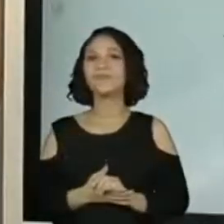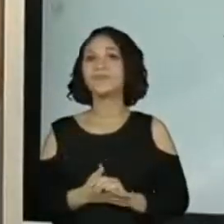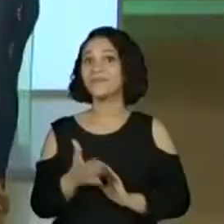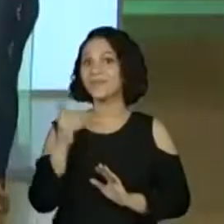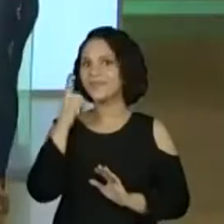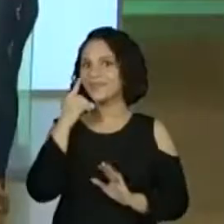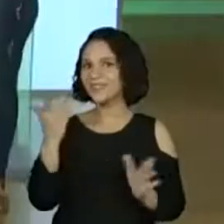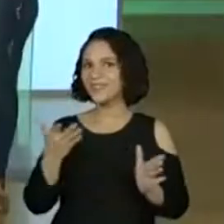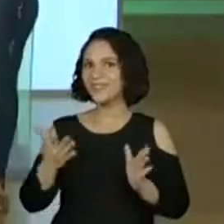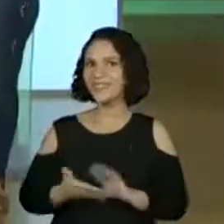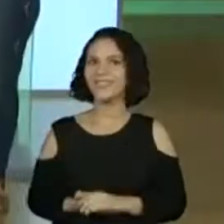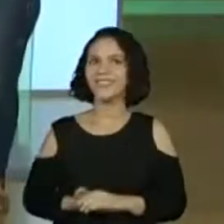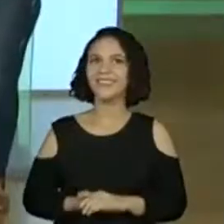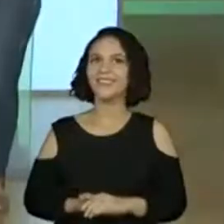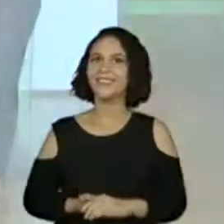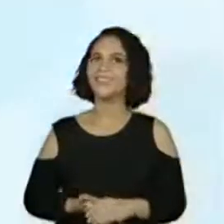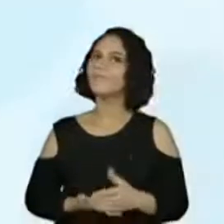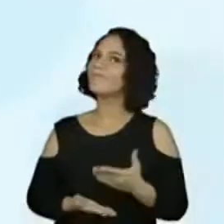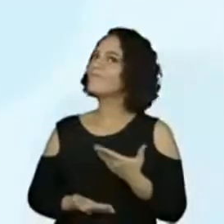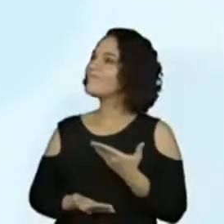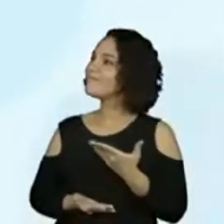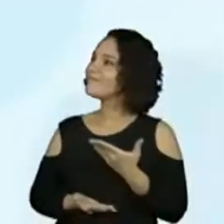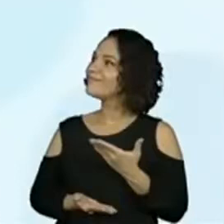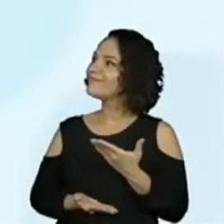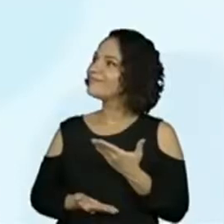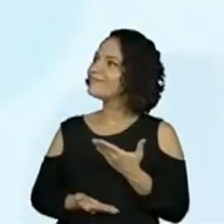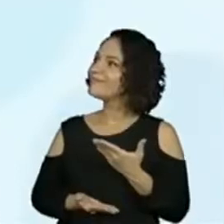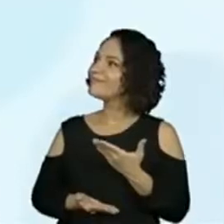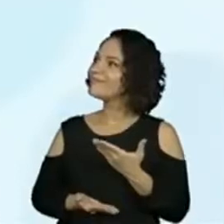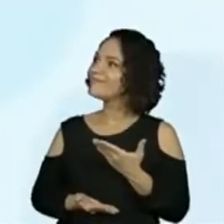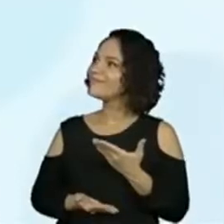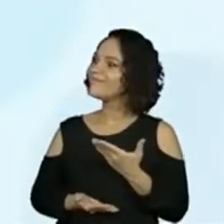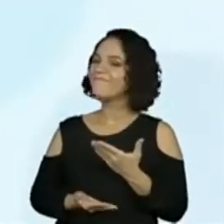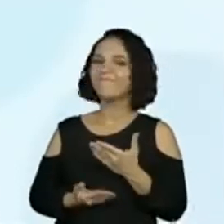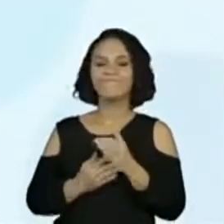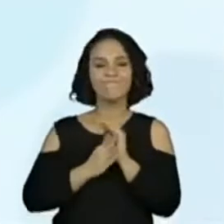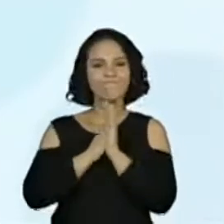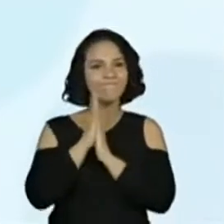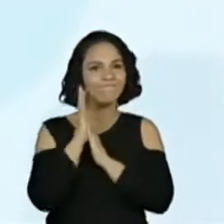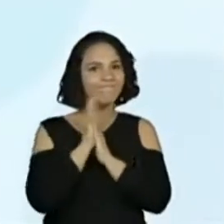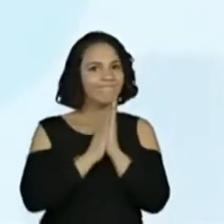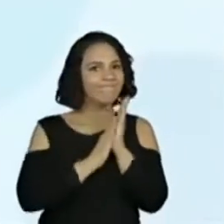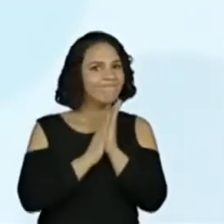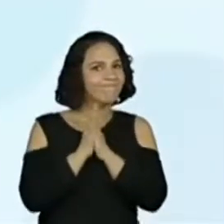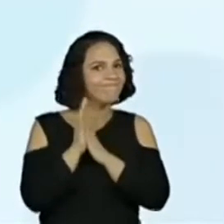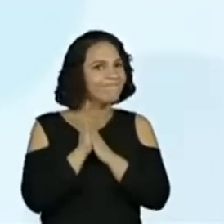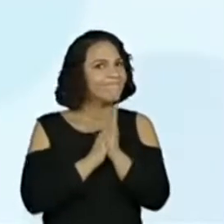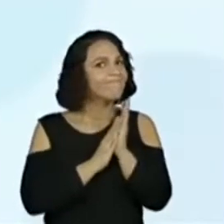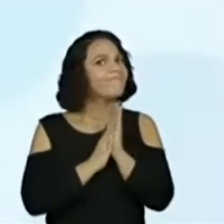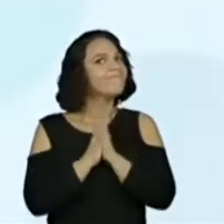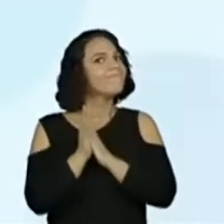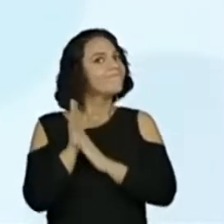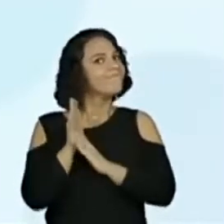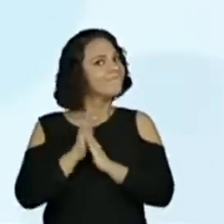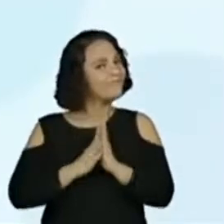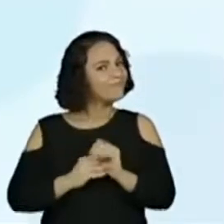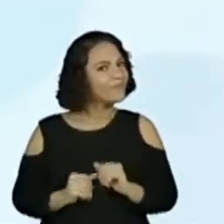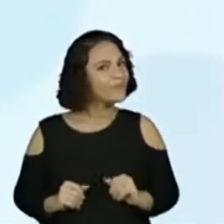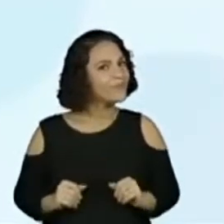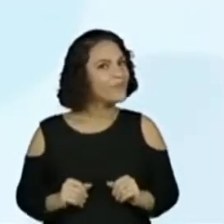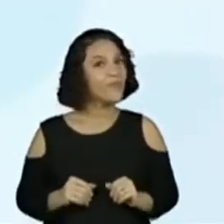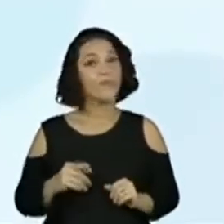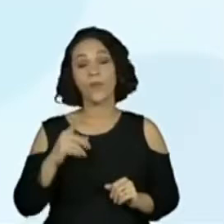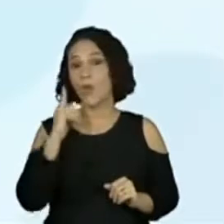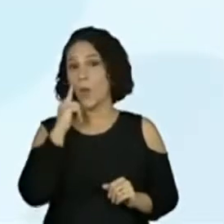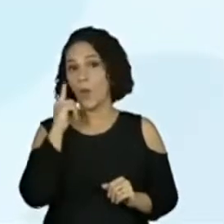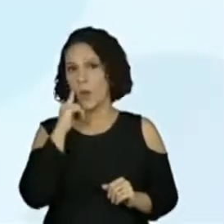olha agora. Ai. Hum, muito bem. A gente